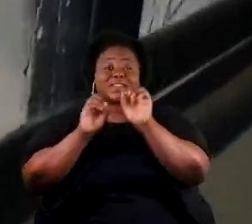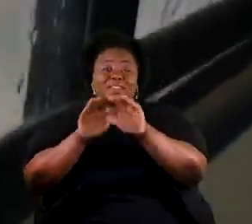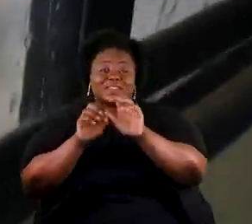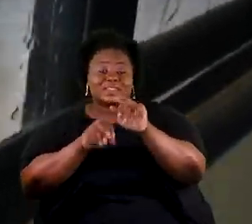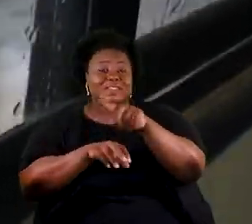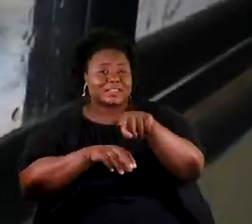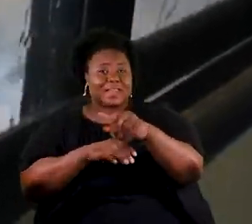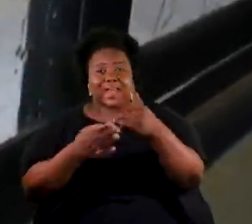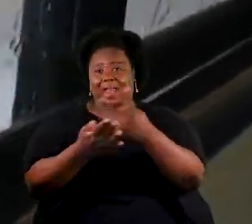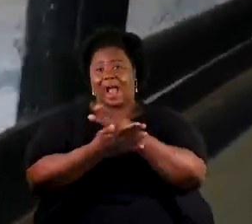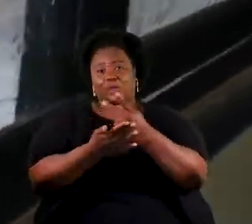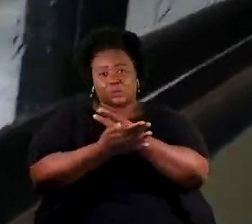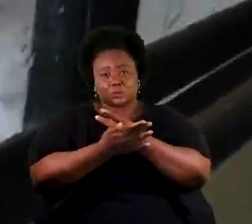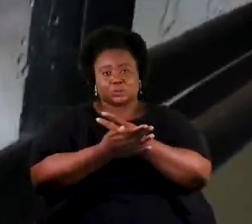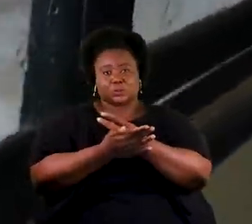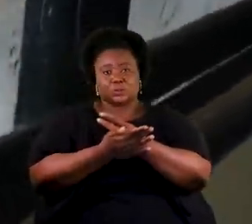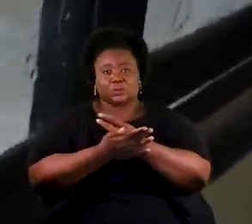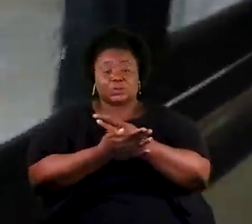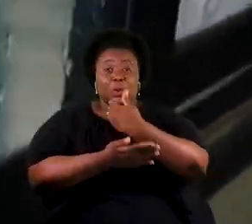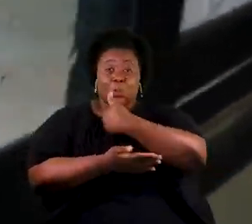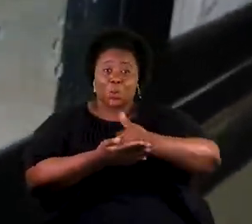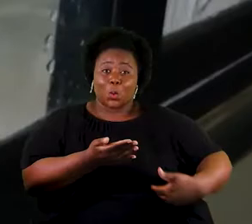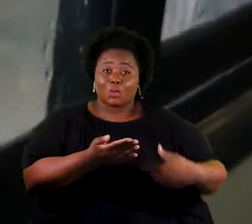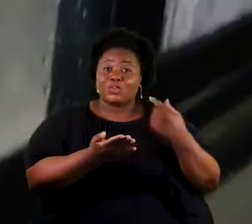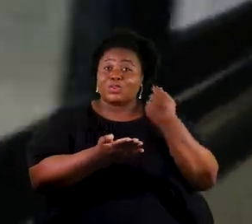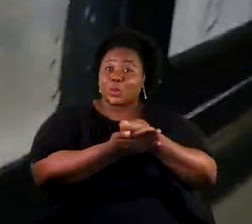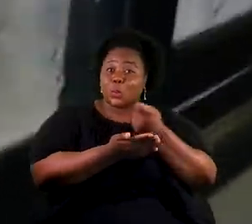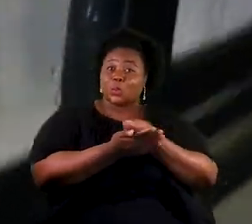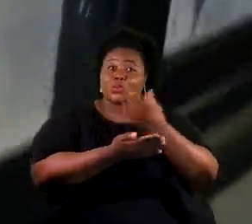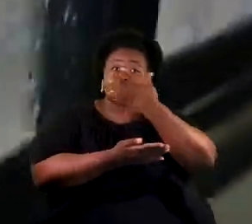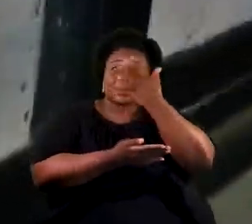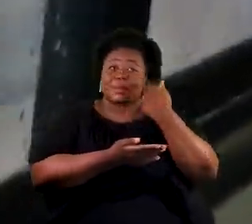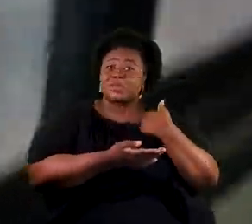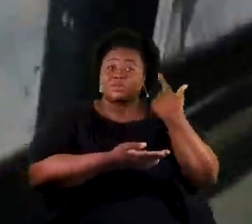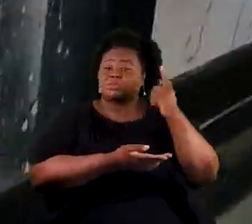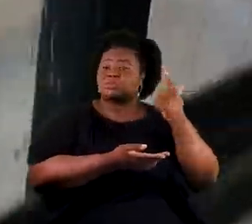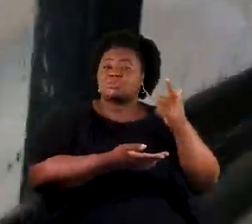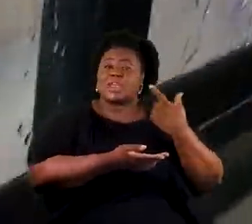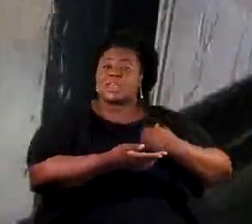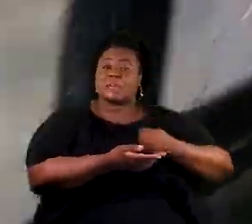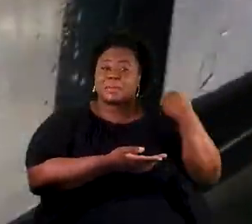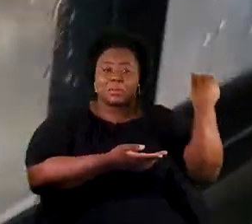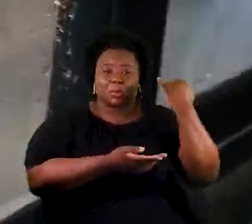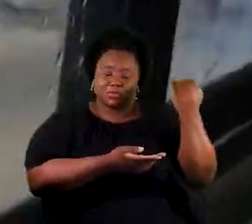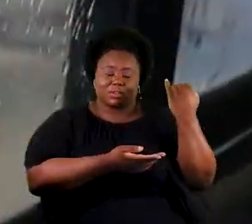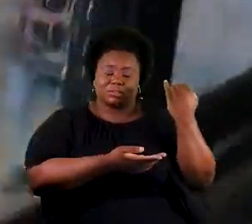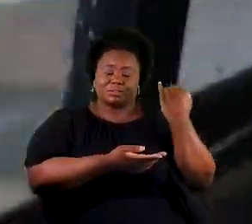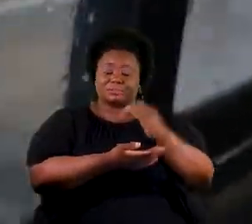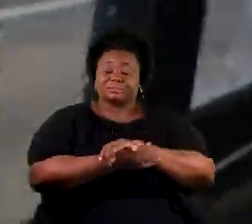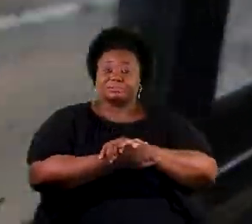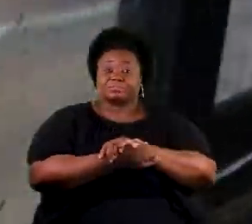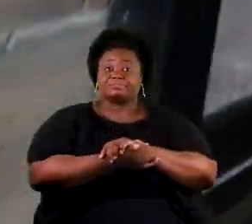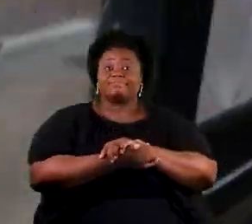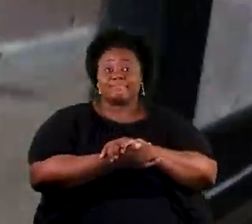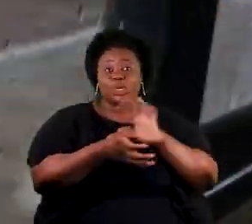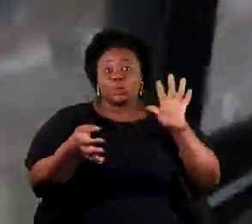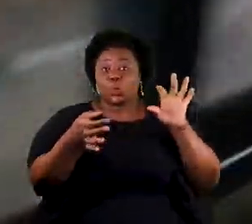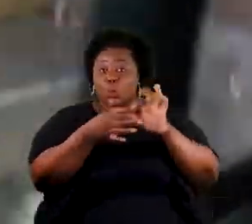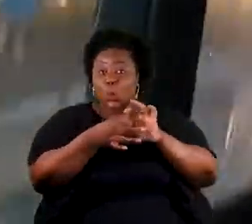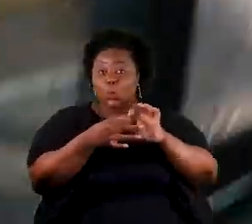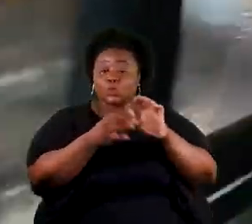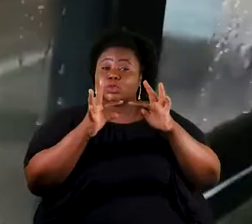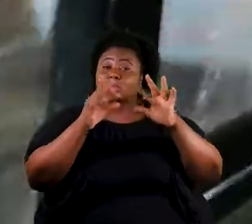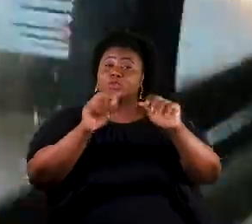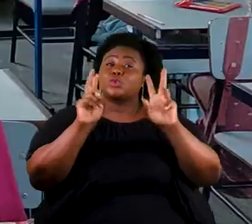doutrinadores, e o governo segue dominado por pessoas que não se importam com a vida. Nesse contexto todo,